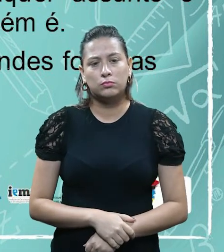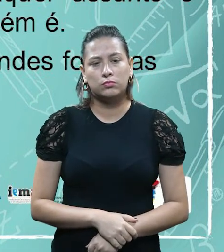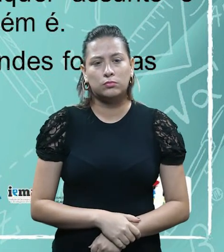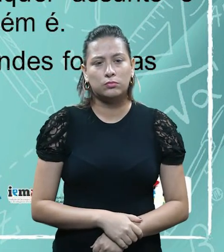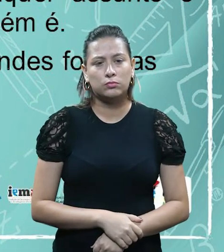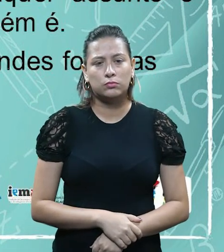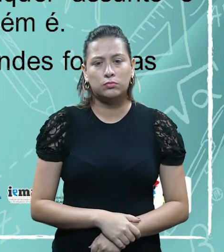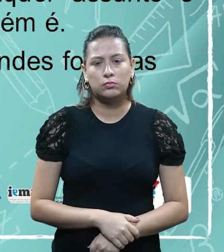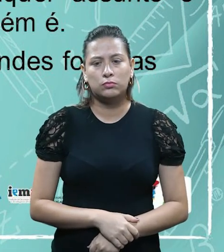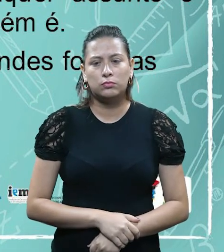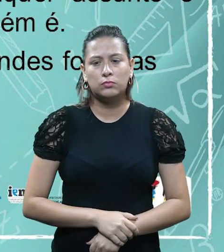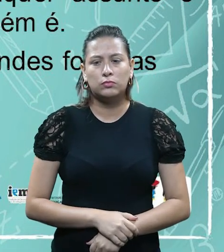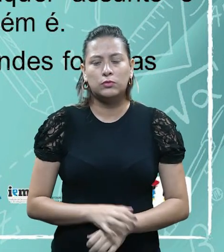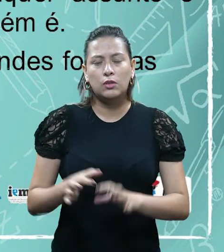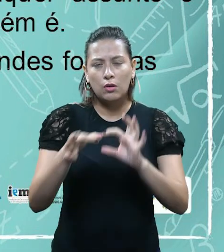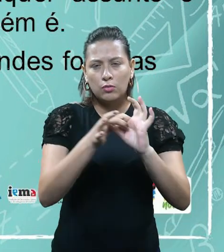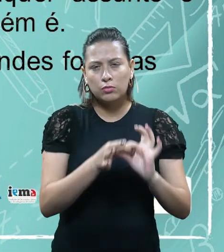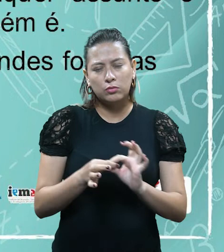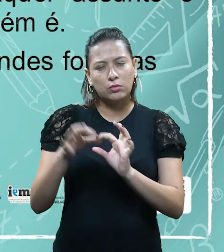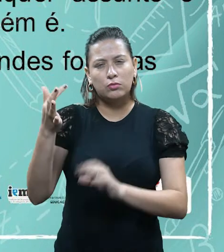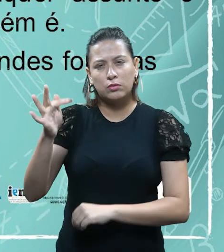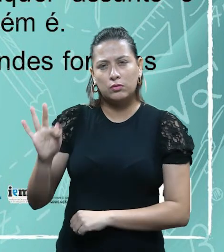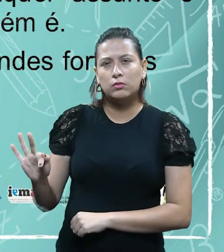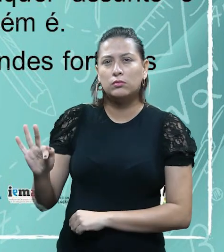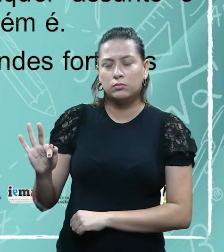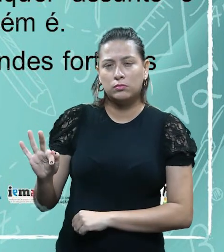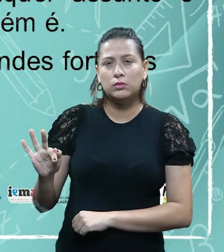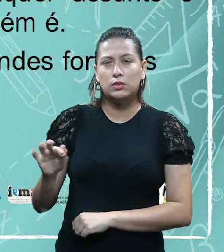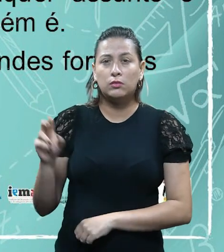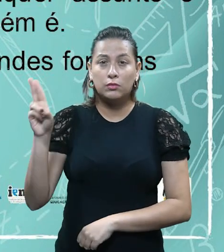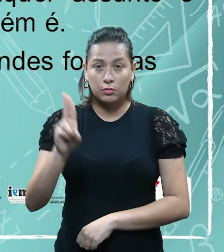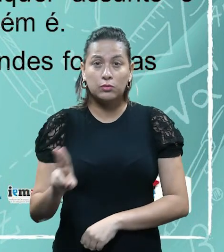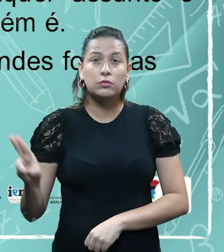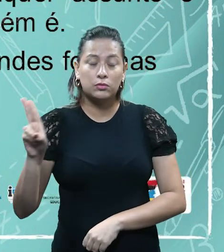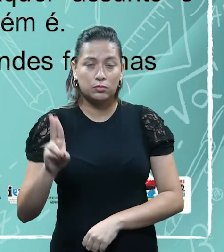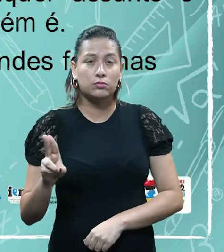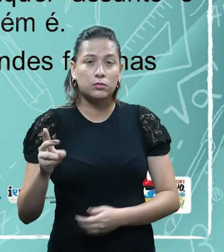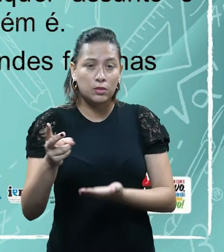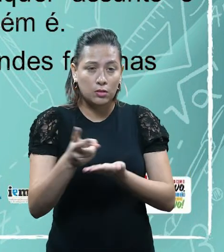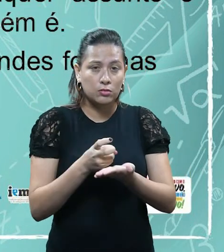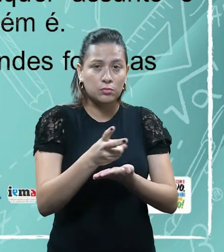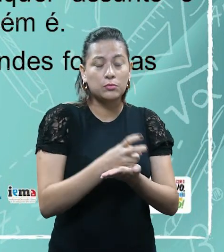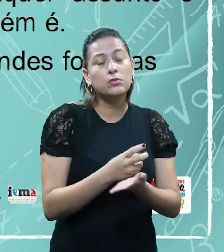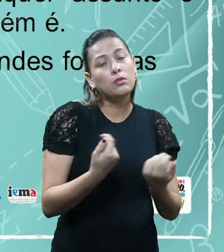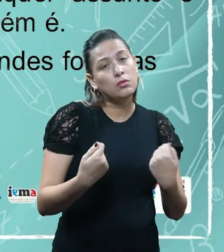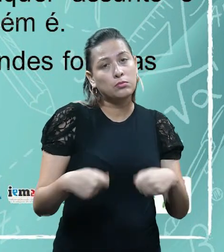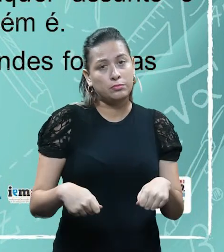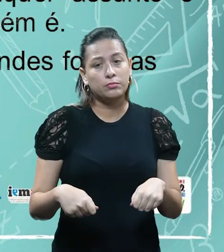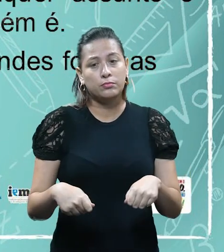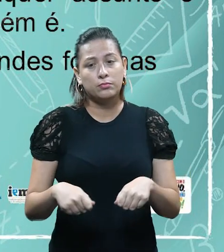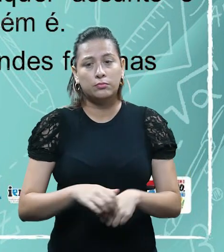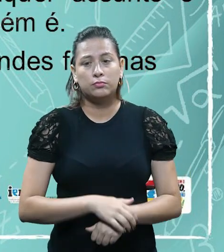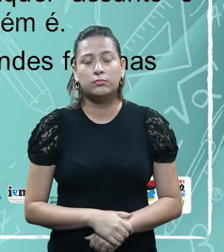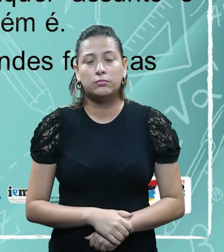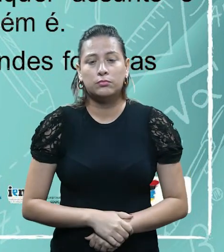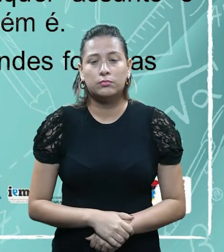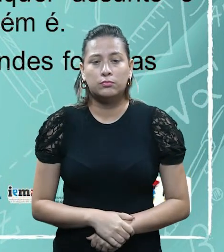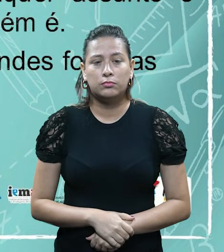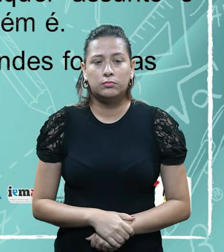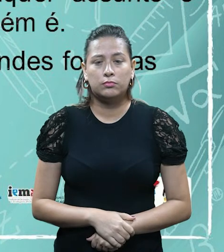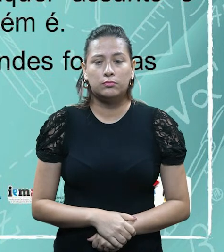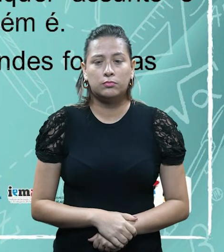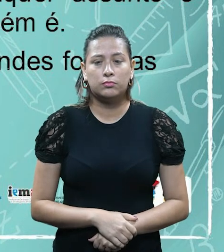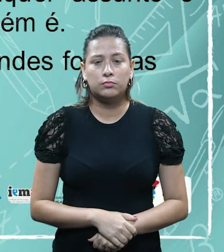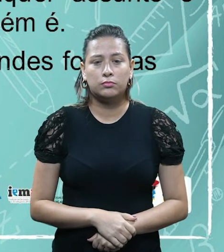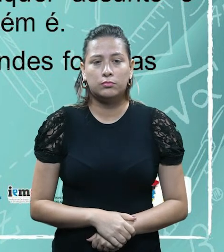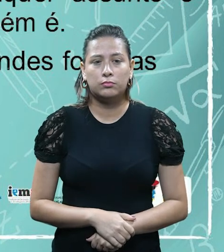fato, o ente federativo quiser exercer aquela, é, capacidade tributária, né, justamente, aquela competência tributária, ele não